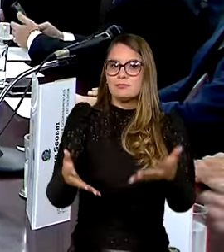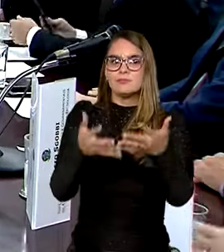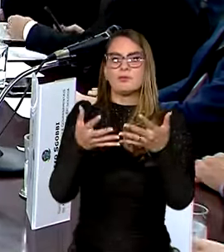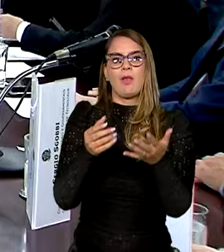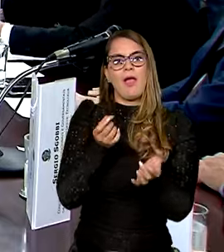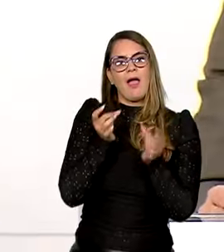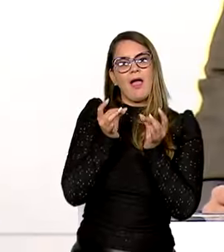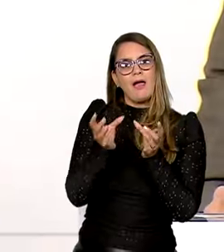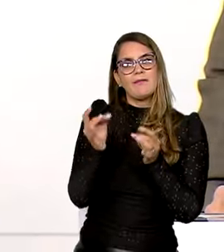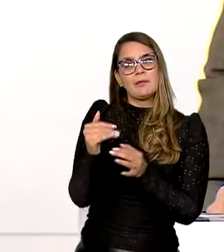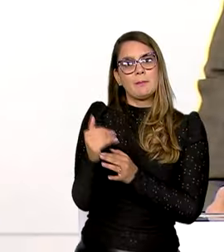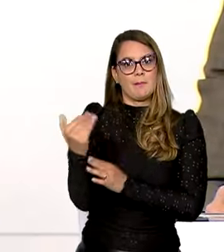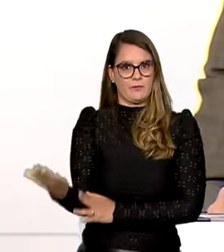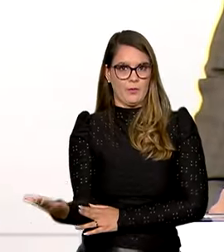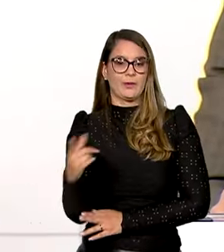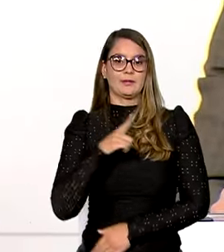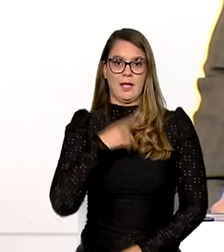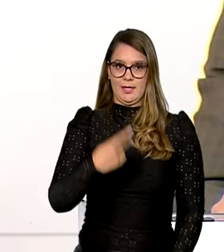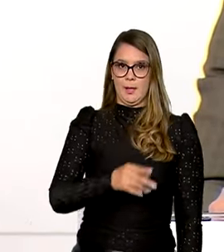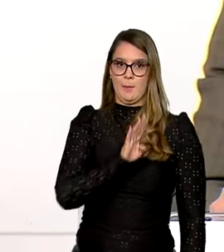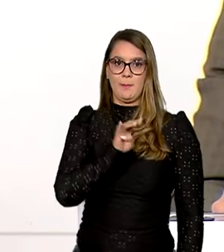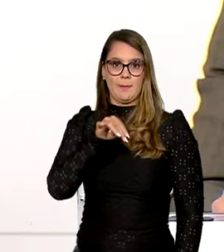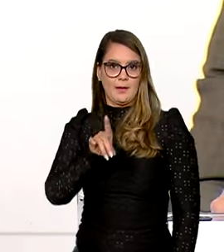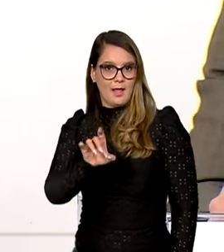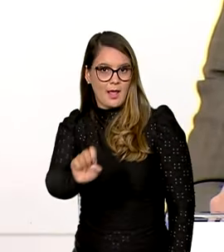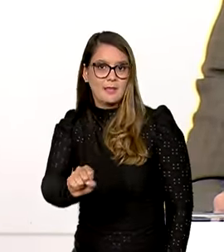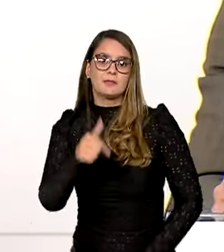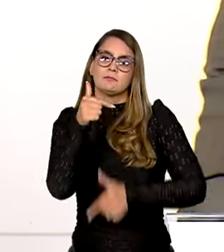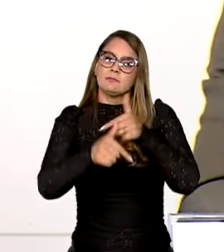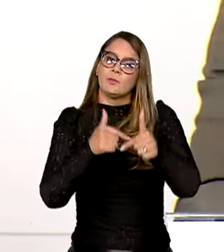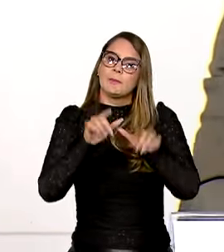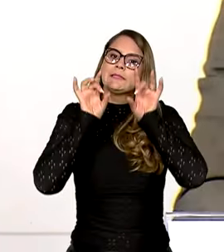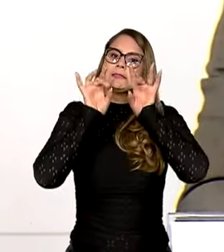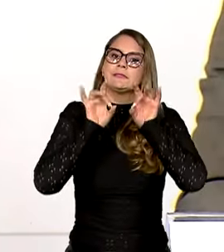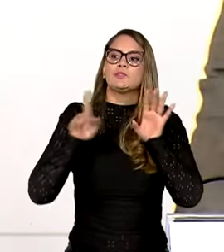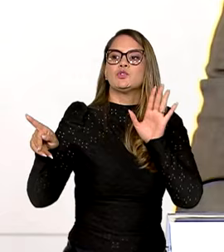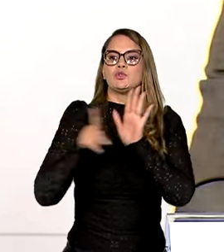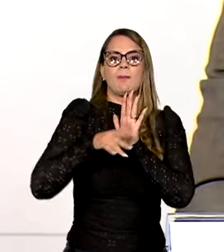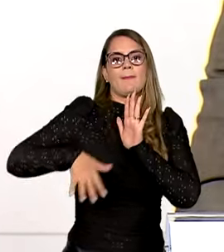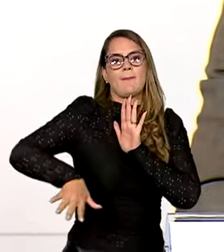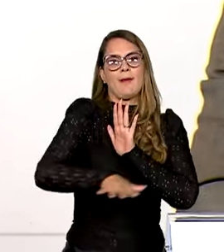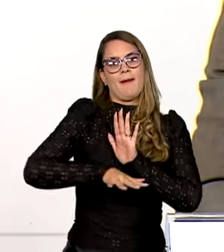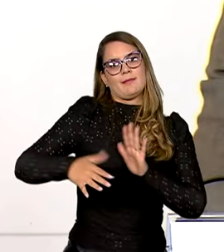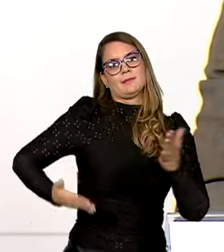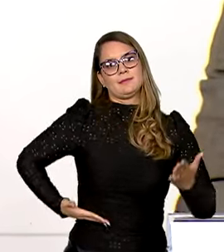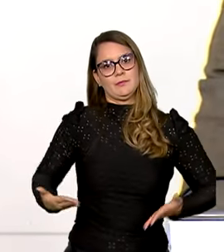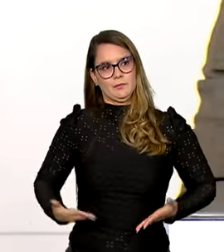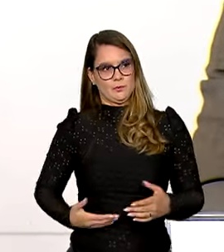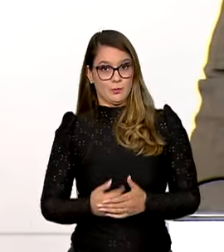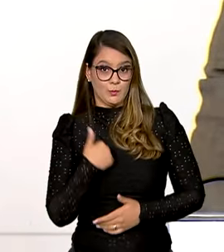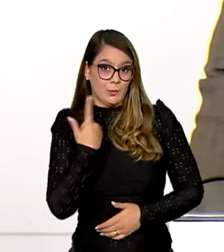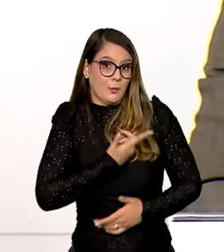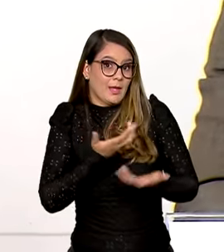exportação. Vamos ter no BNDES um trabalho especial só para serviços. Nós